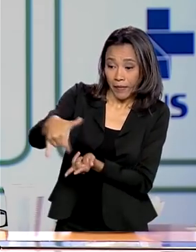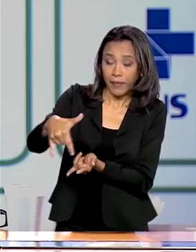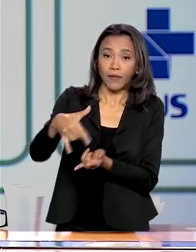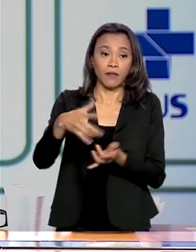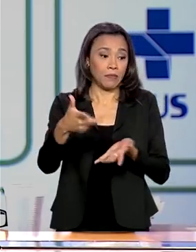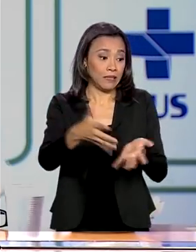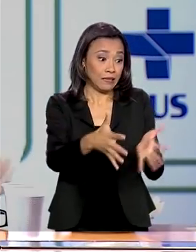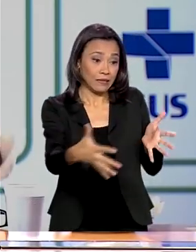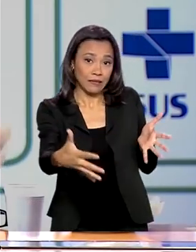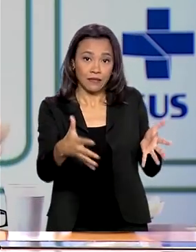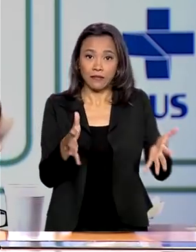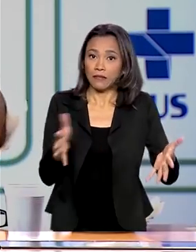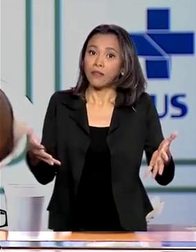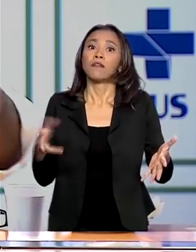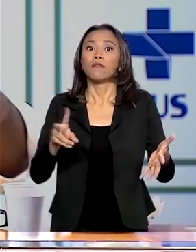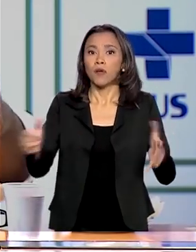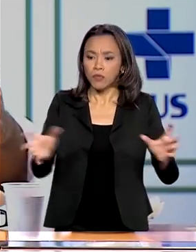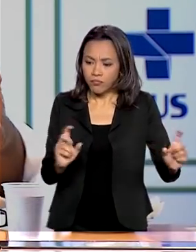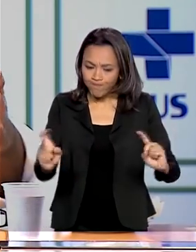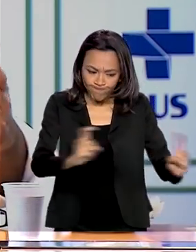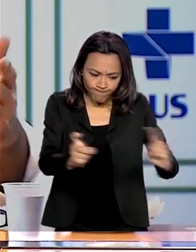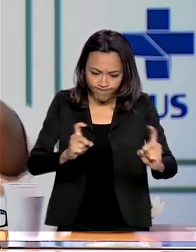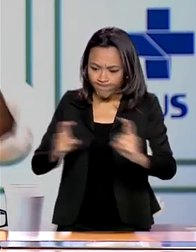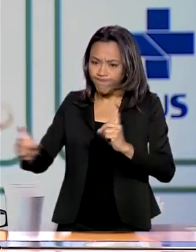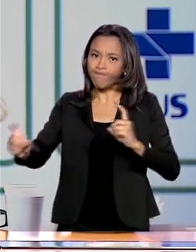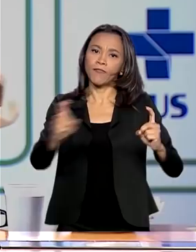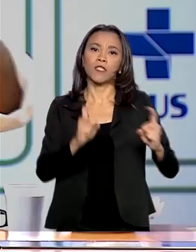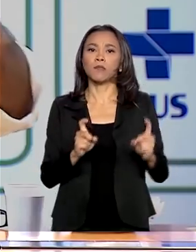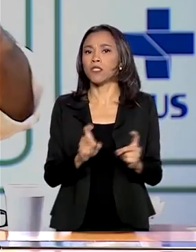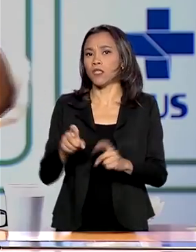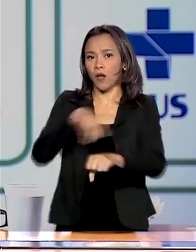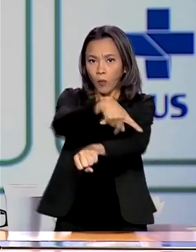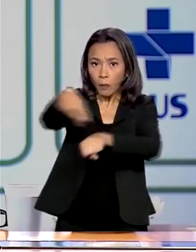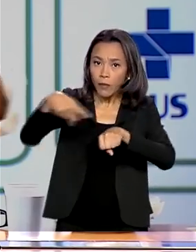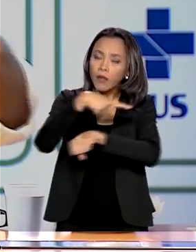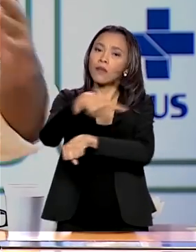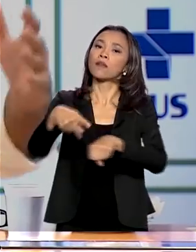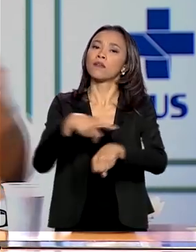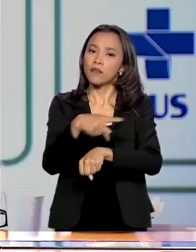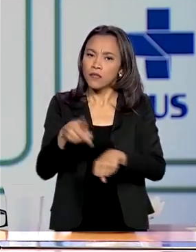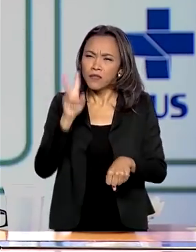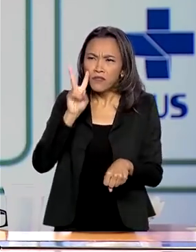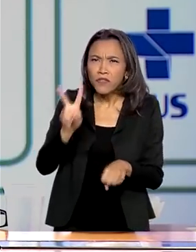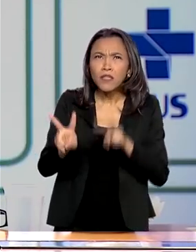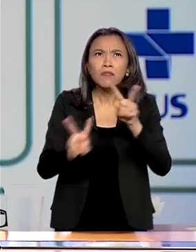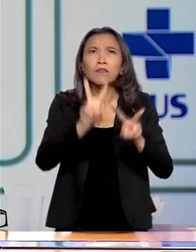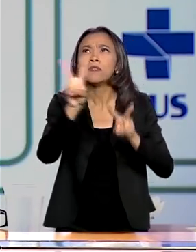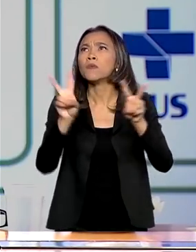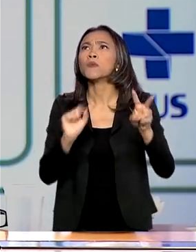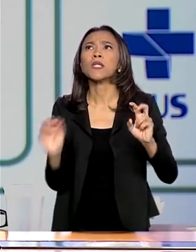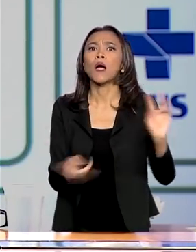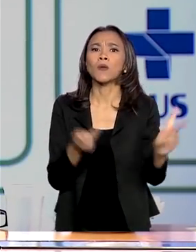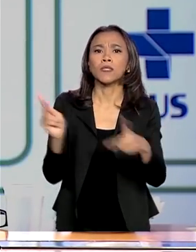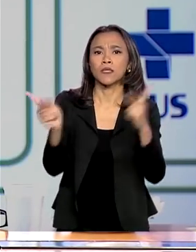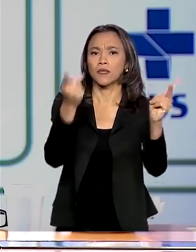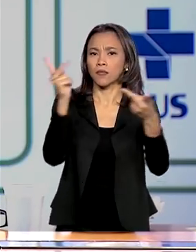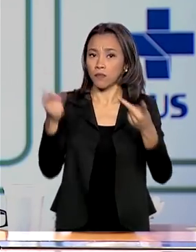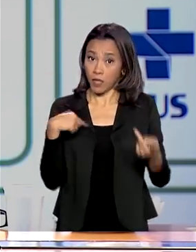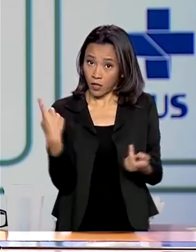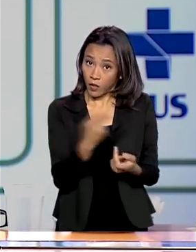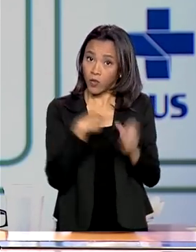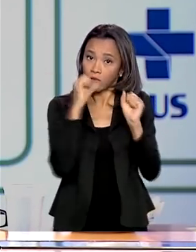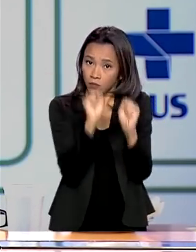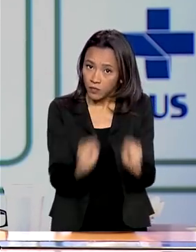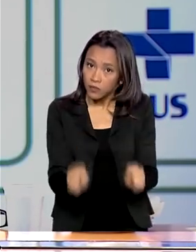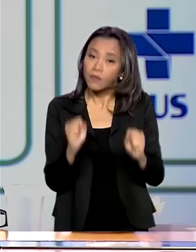equipamentos aqui. Vamos administrando o país como um todo, vendo o cenário nacional para que nós possamos fazer